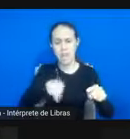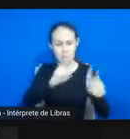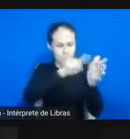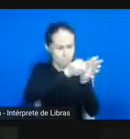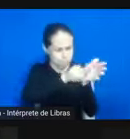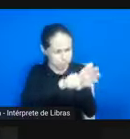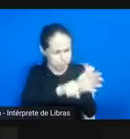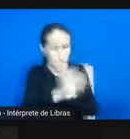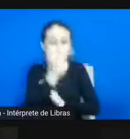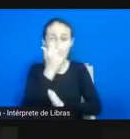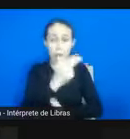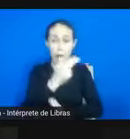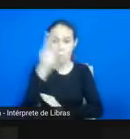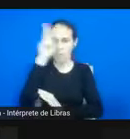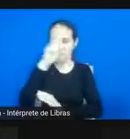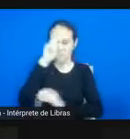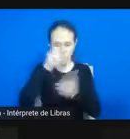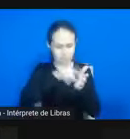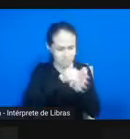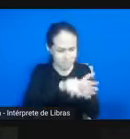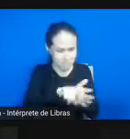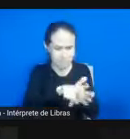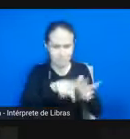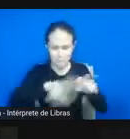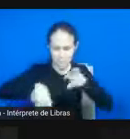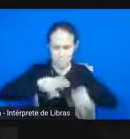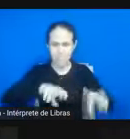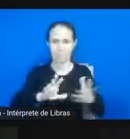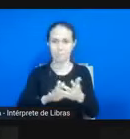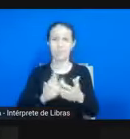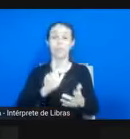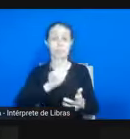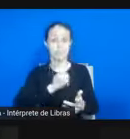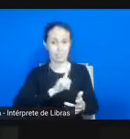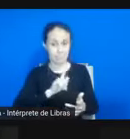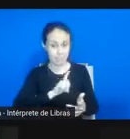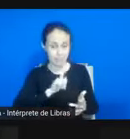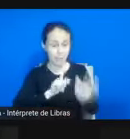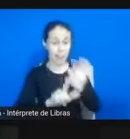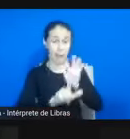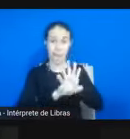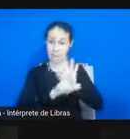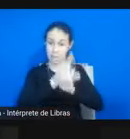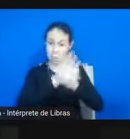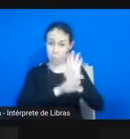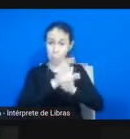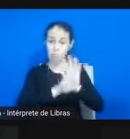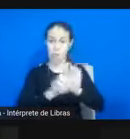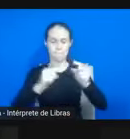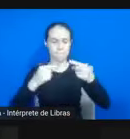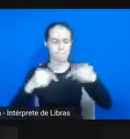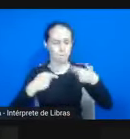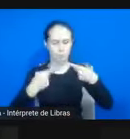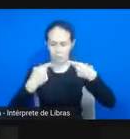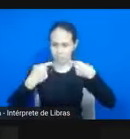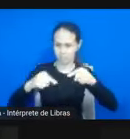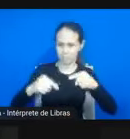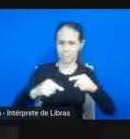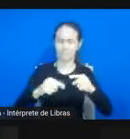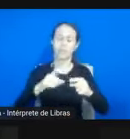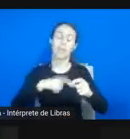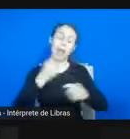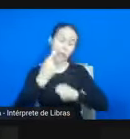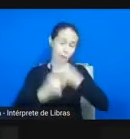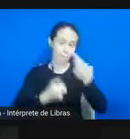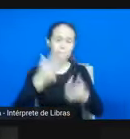Então, a ideia... Nós temos diretrizes curriculares que nos provocam a fazer isso. Com críticas ou não, eu acho que esse é um